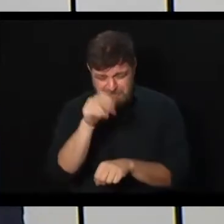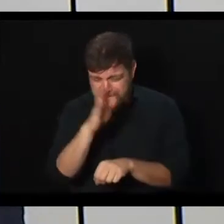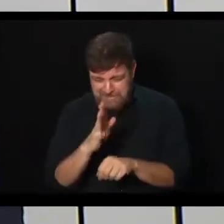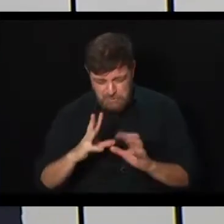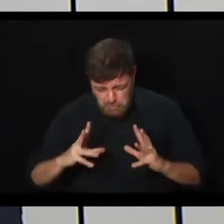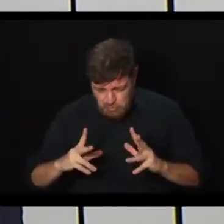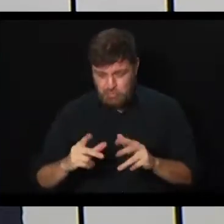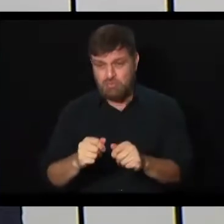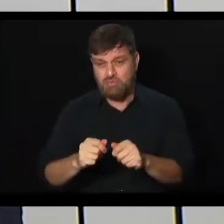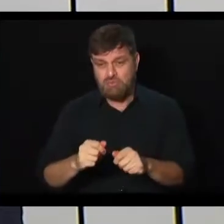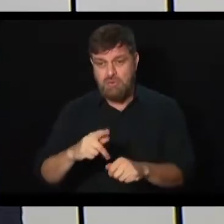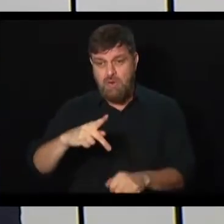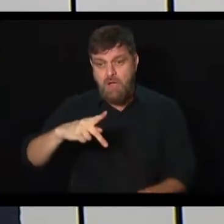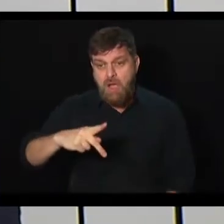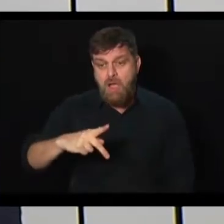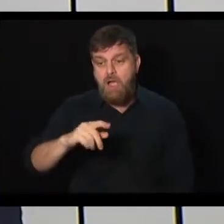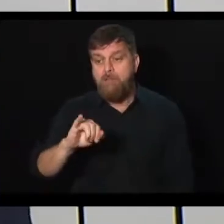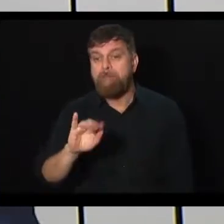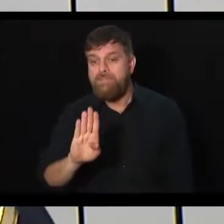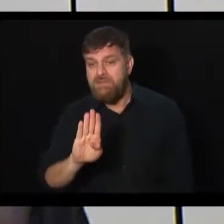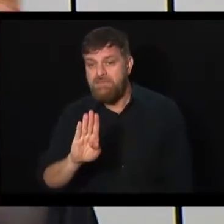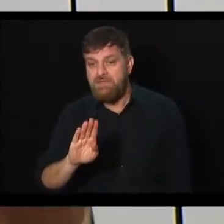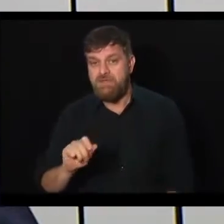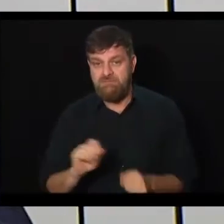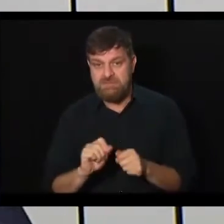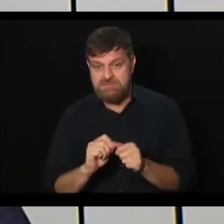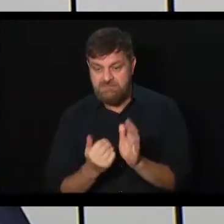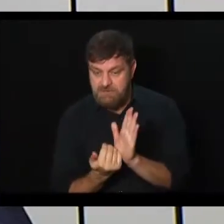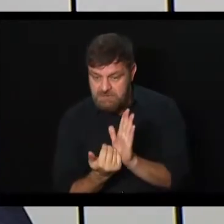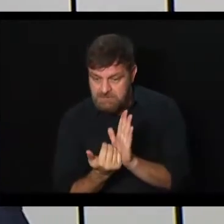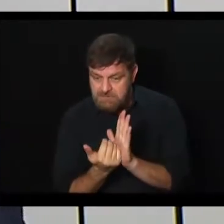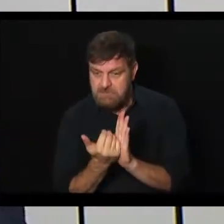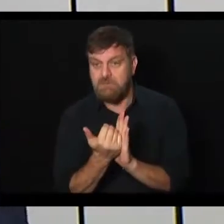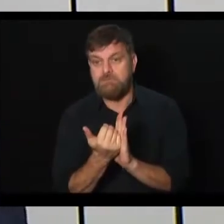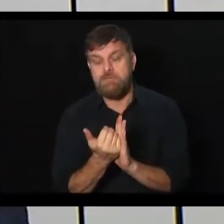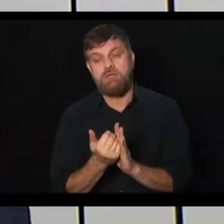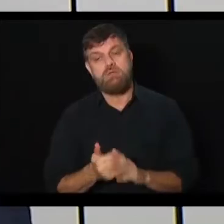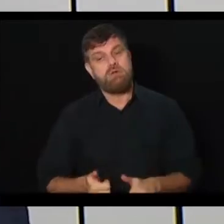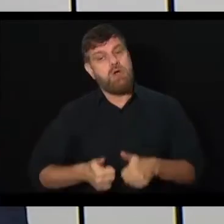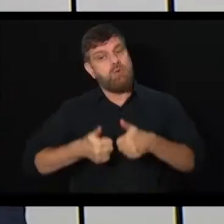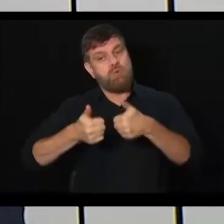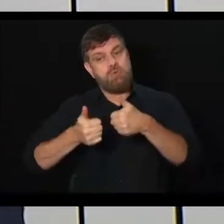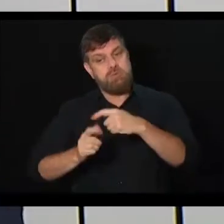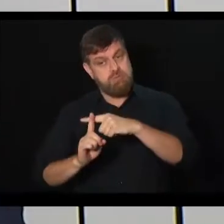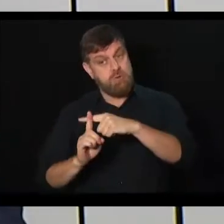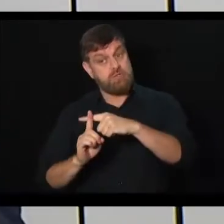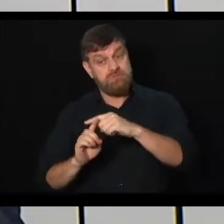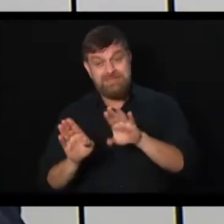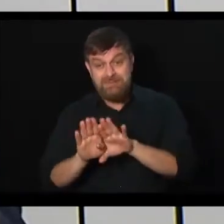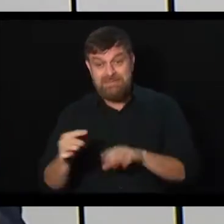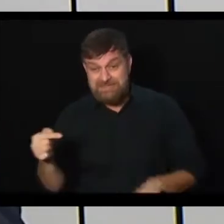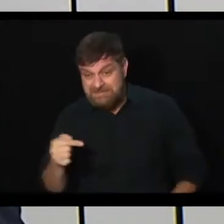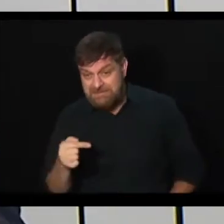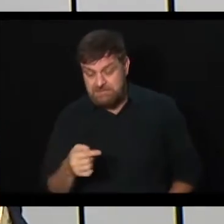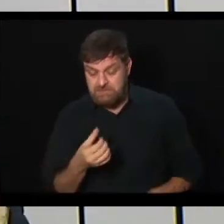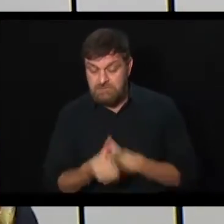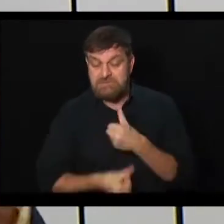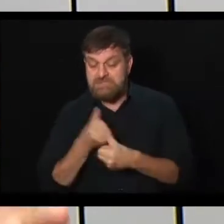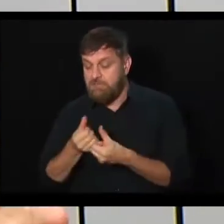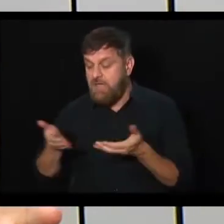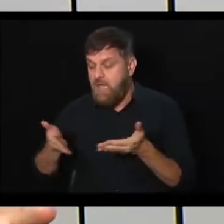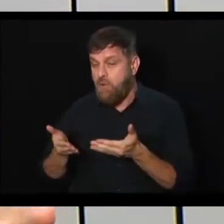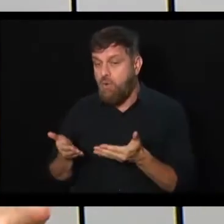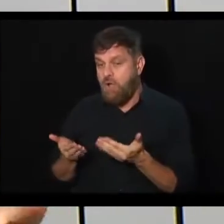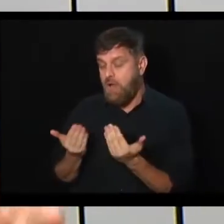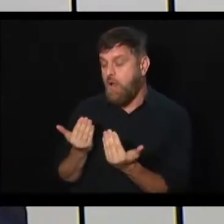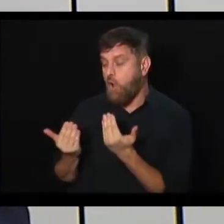e estabilizar e voltar a crescer, já é um fator positivo. A prova que se você pega nesse semestre aqui, já